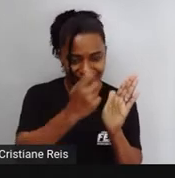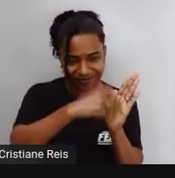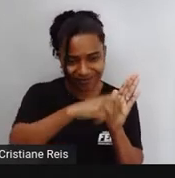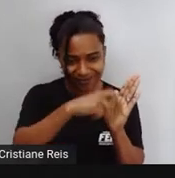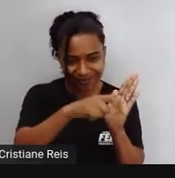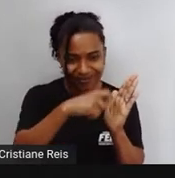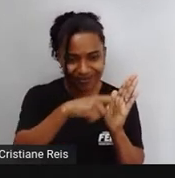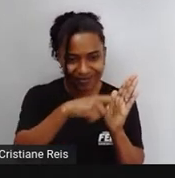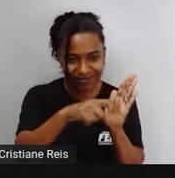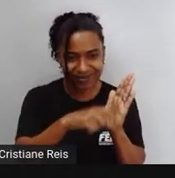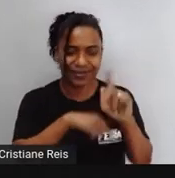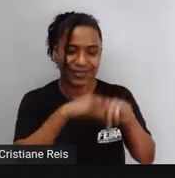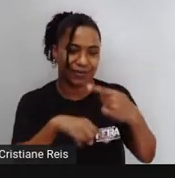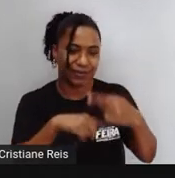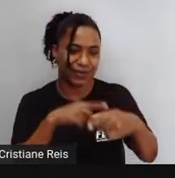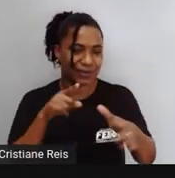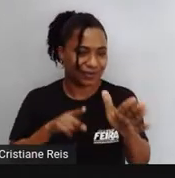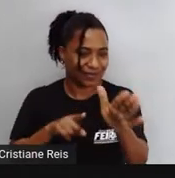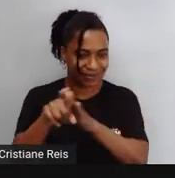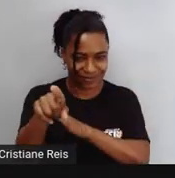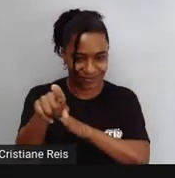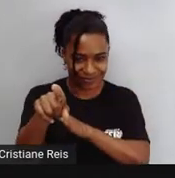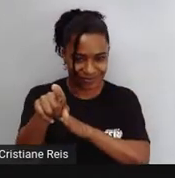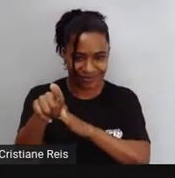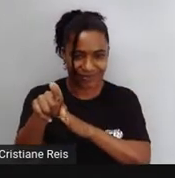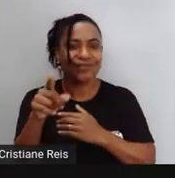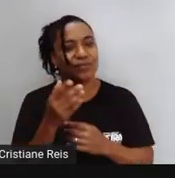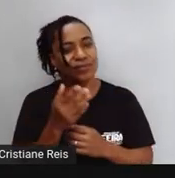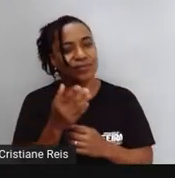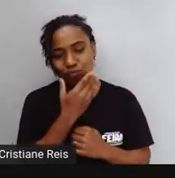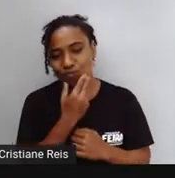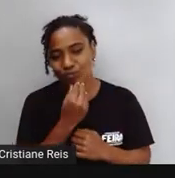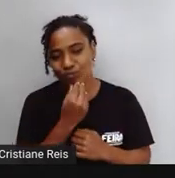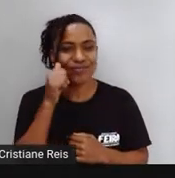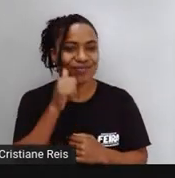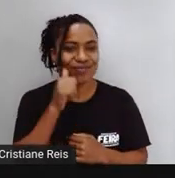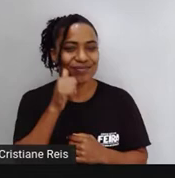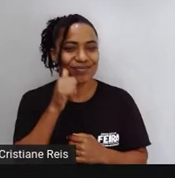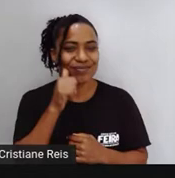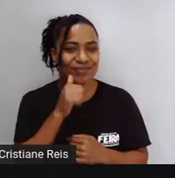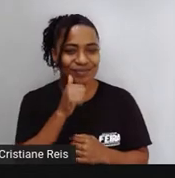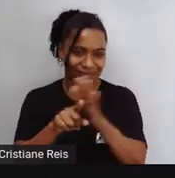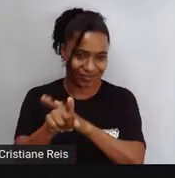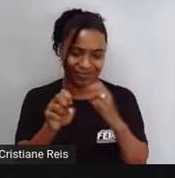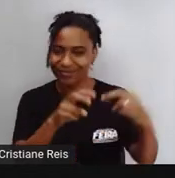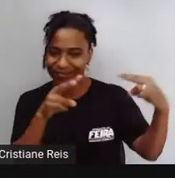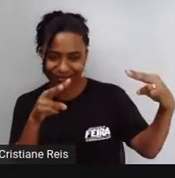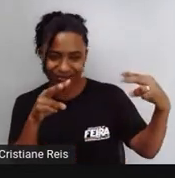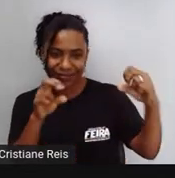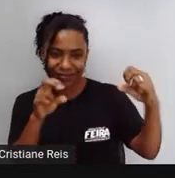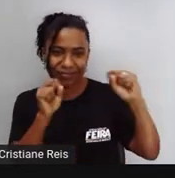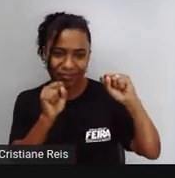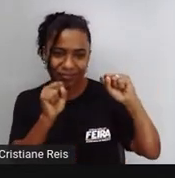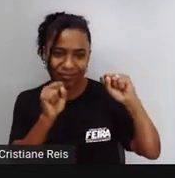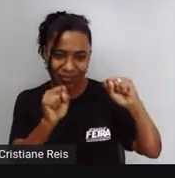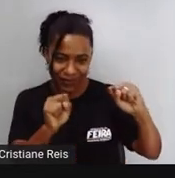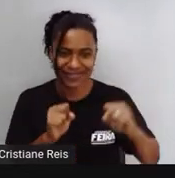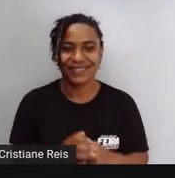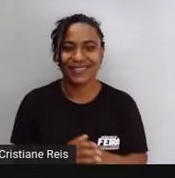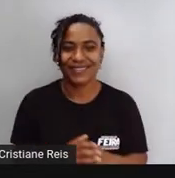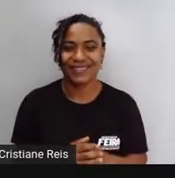deixar de tirar as dúvidas com o seu professor ou sua professora de inglês. Ok? So,